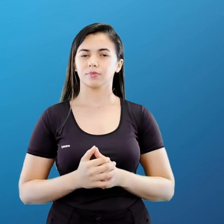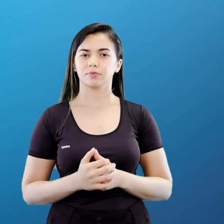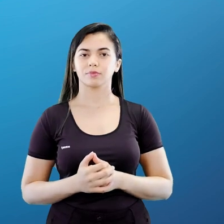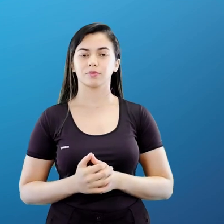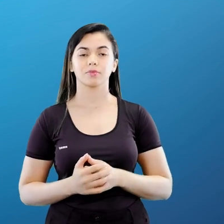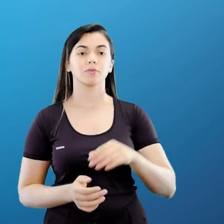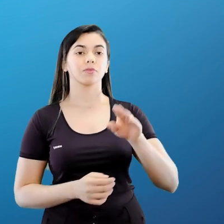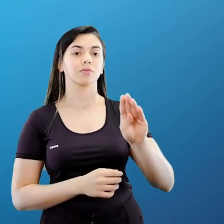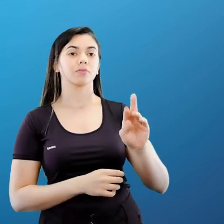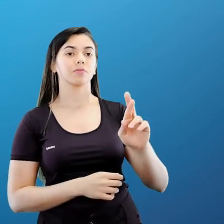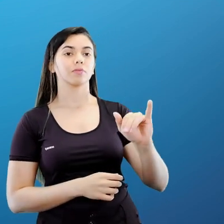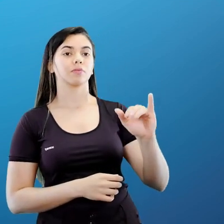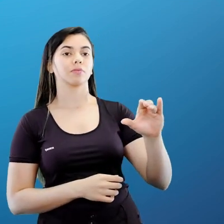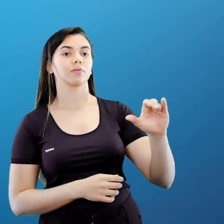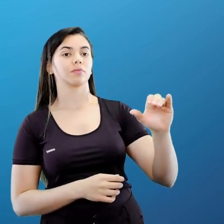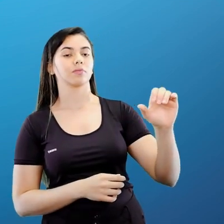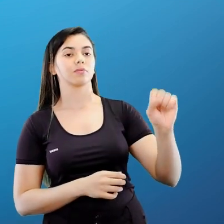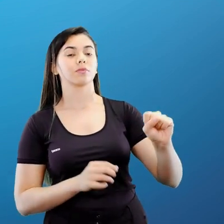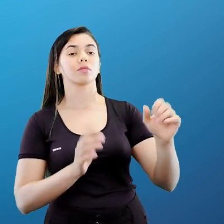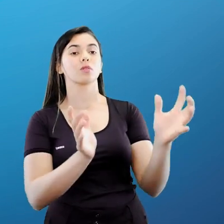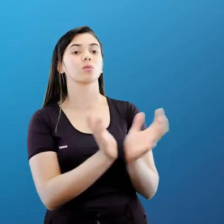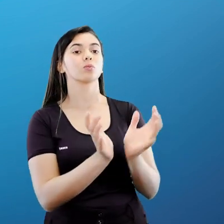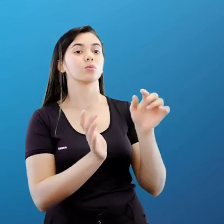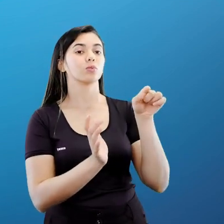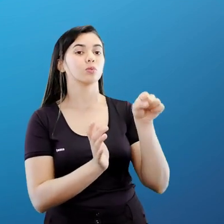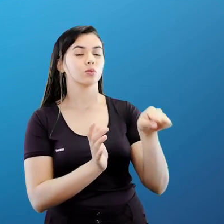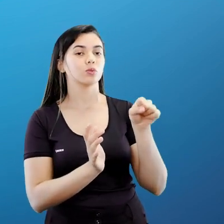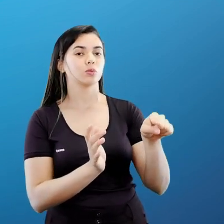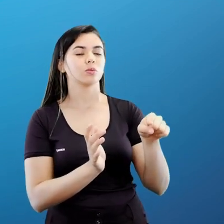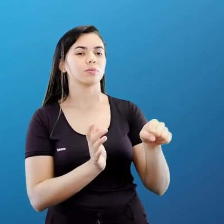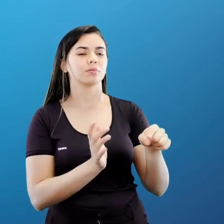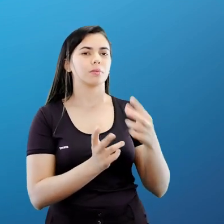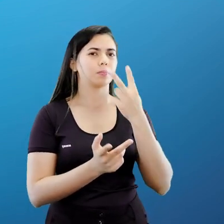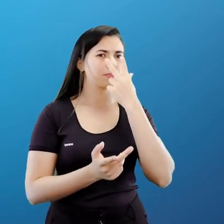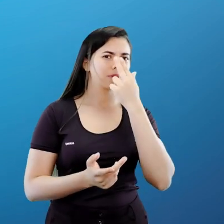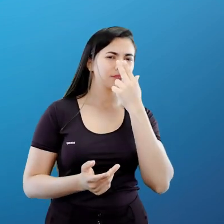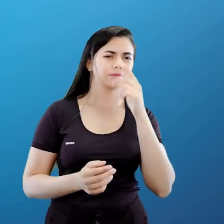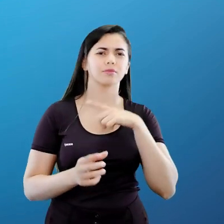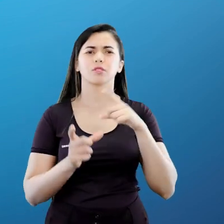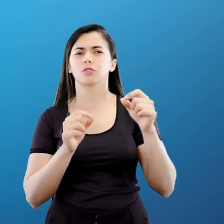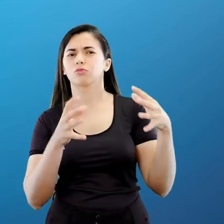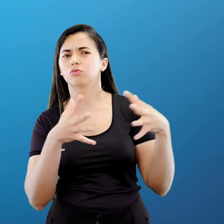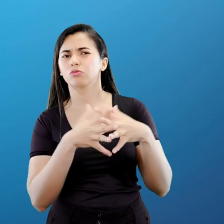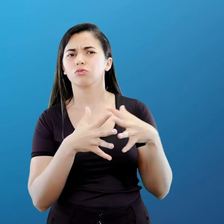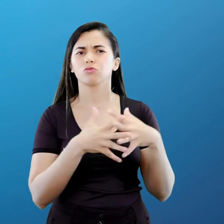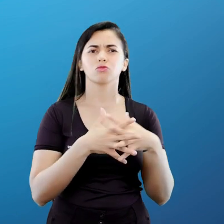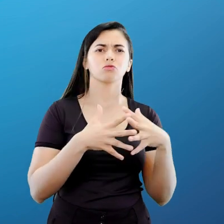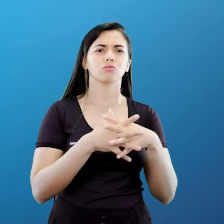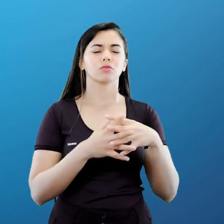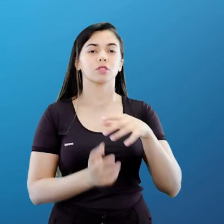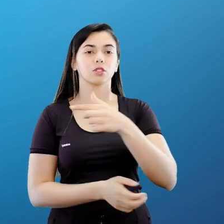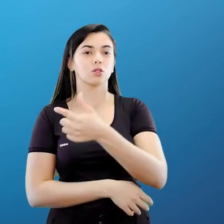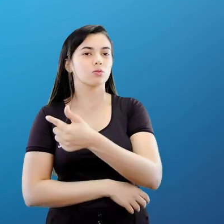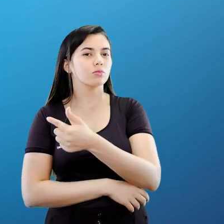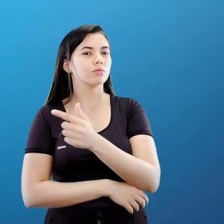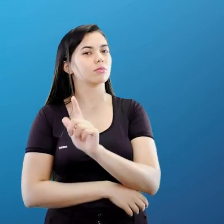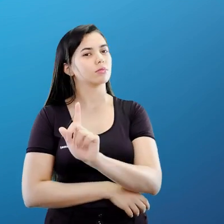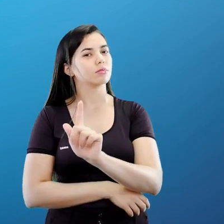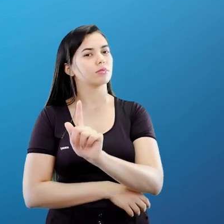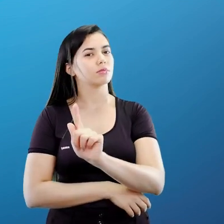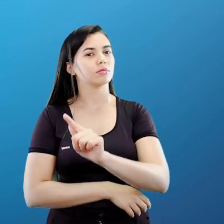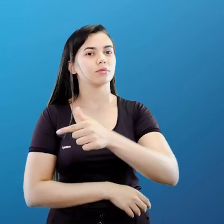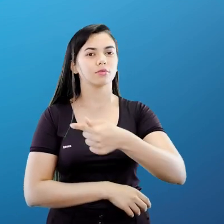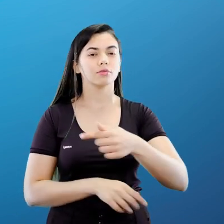Os BRICS são um grupo que está causando um certo pânicozinho entre os famosos G7 e G20. A está